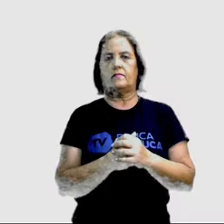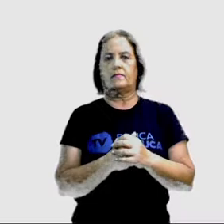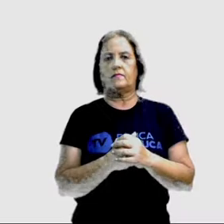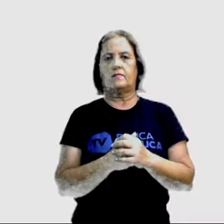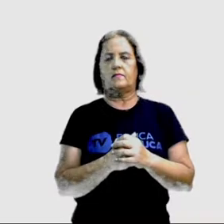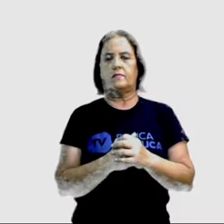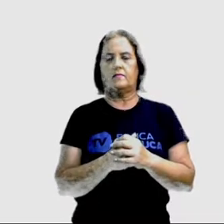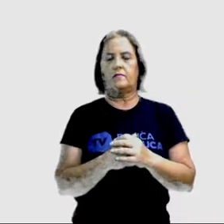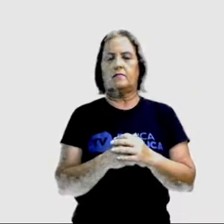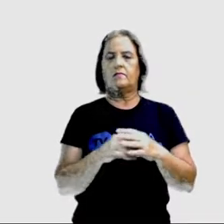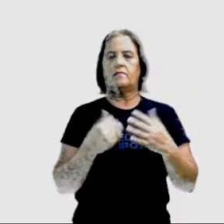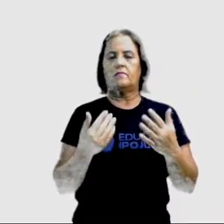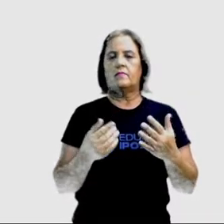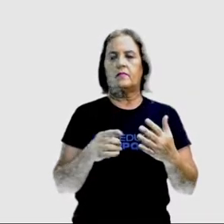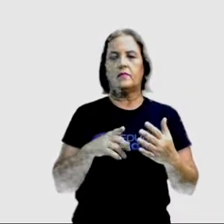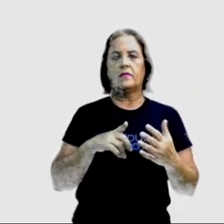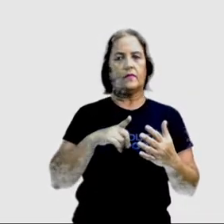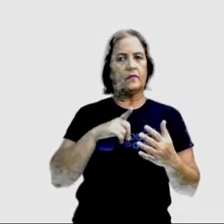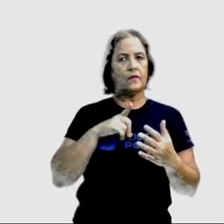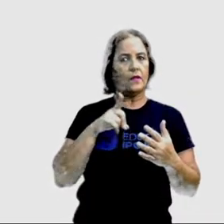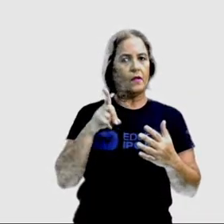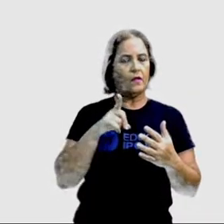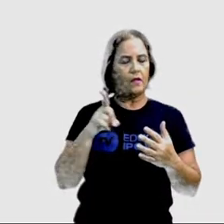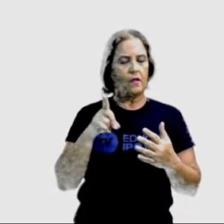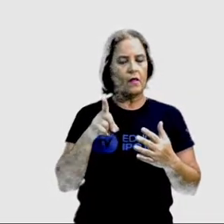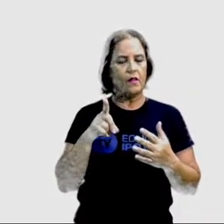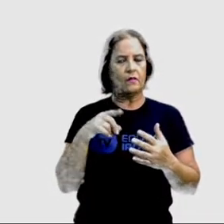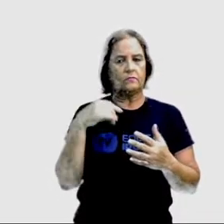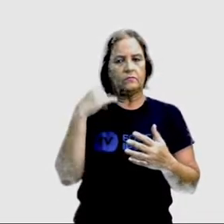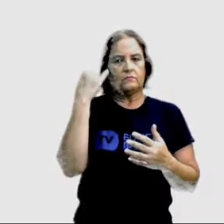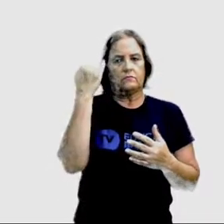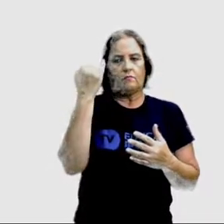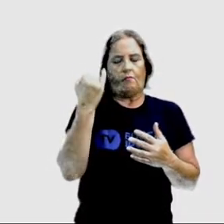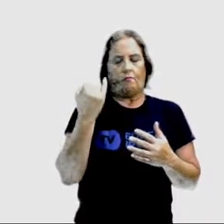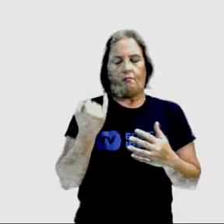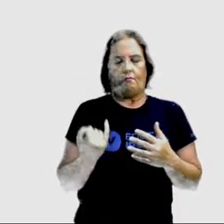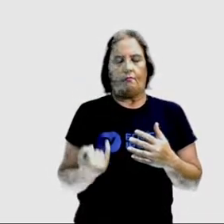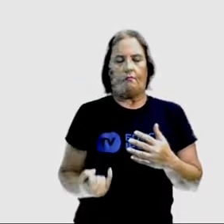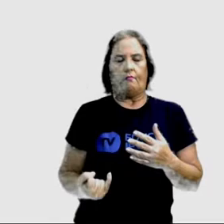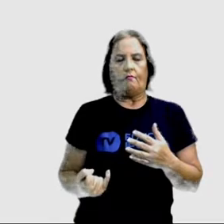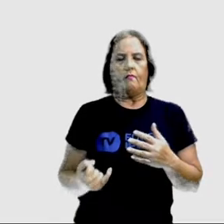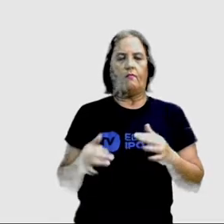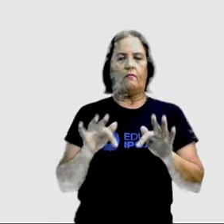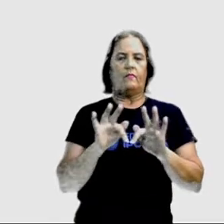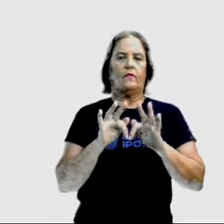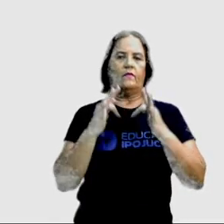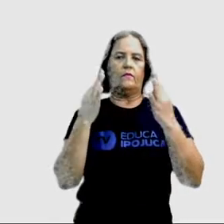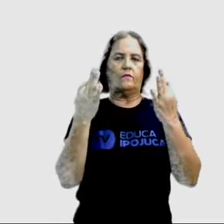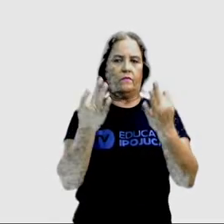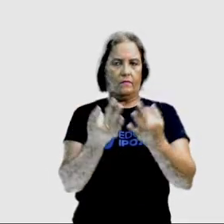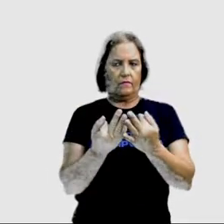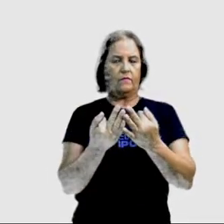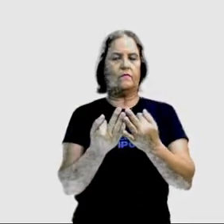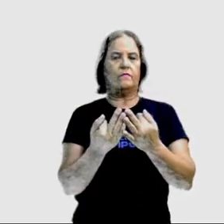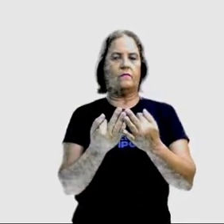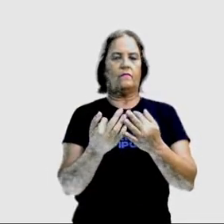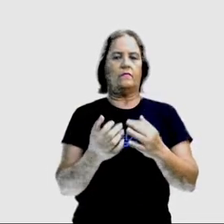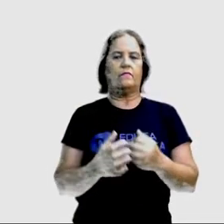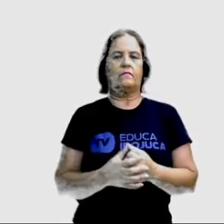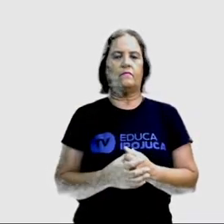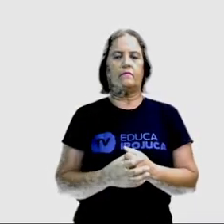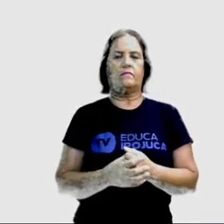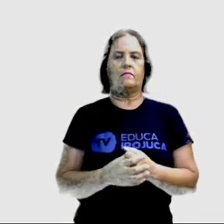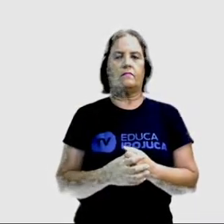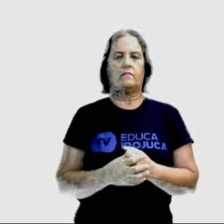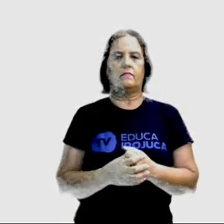Ou seja, ela é a mais magra da família. Ela é a garota mais magra da nossa família. Of